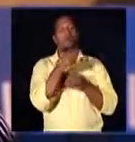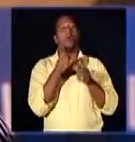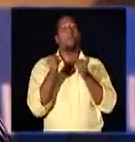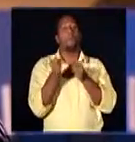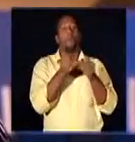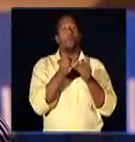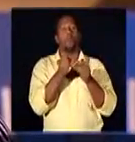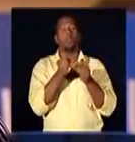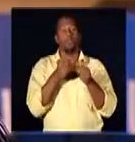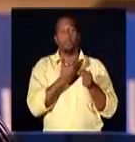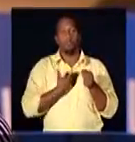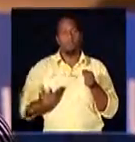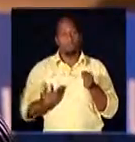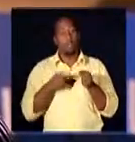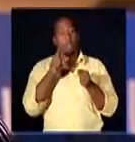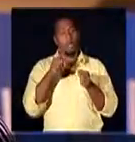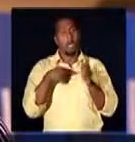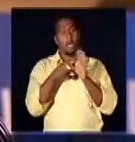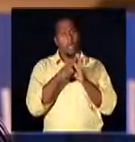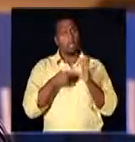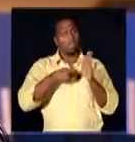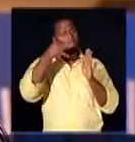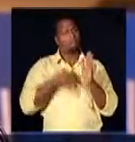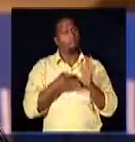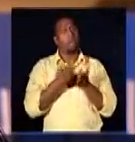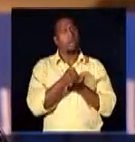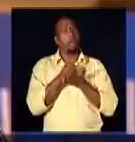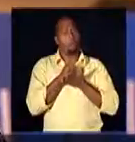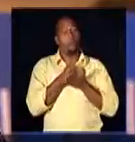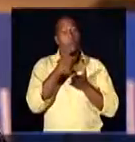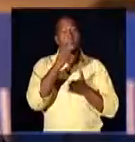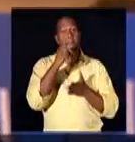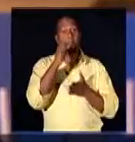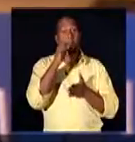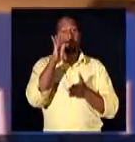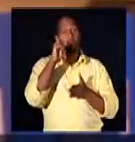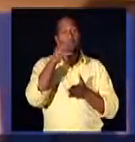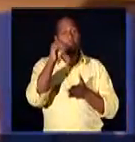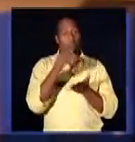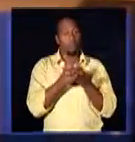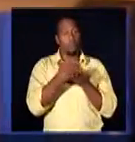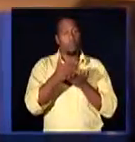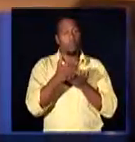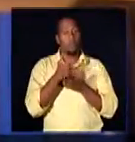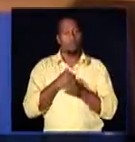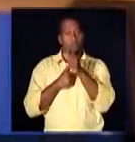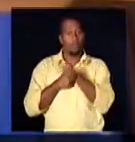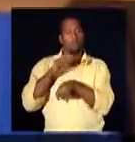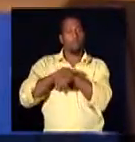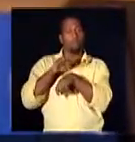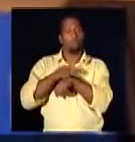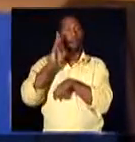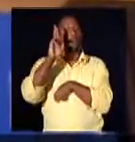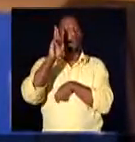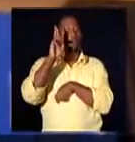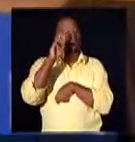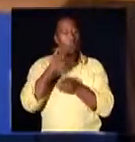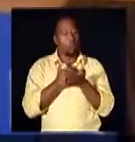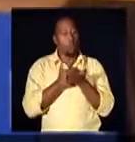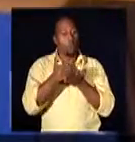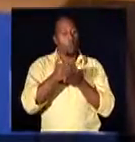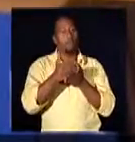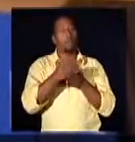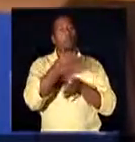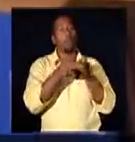embora de forma genérica seja a forma pela qual a gente se dirige aos órgãos públicos, né? E a gente pode peticionar qualquer deles, a